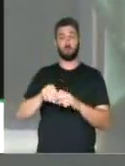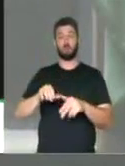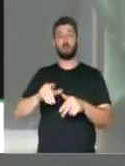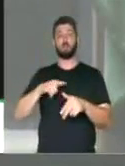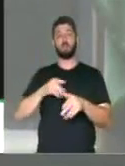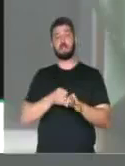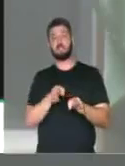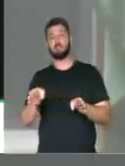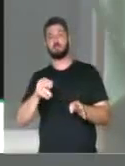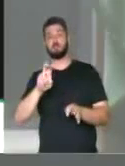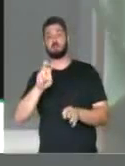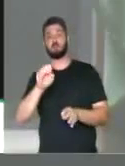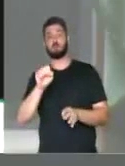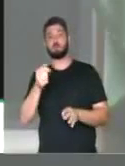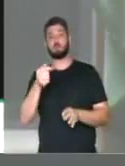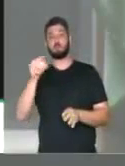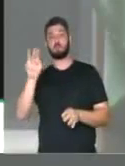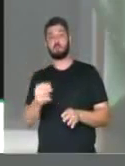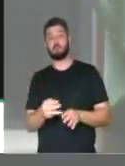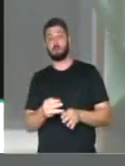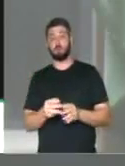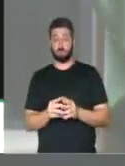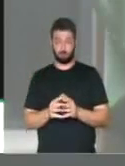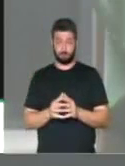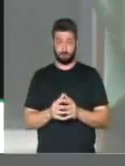587 milhões